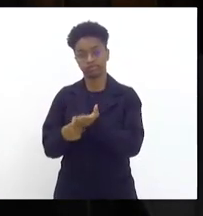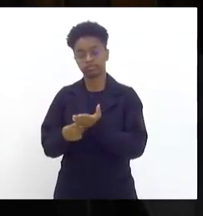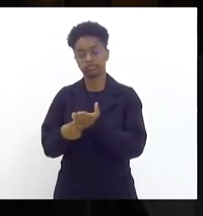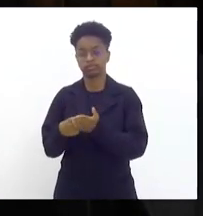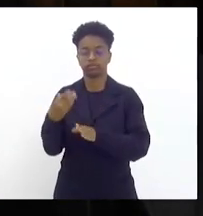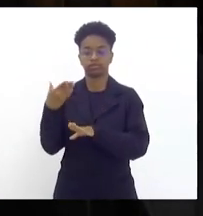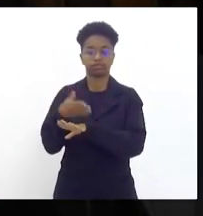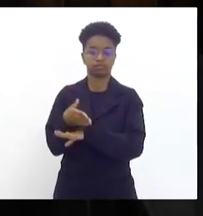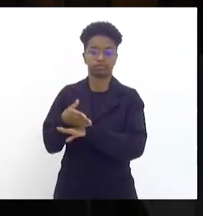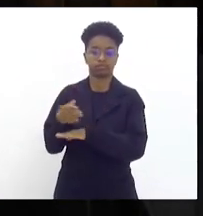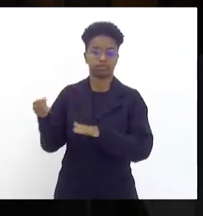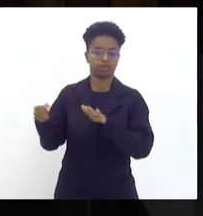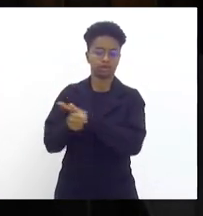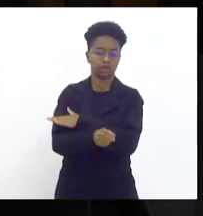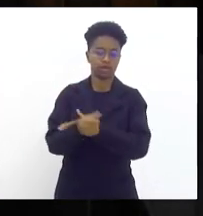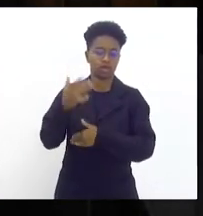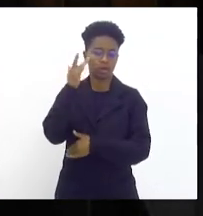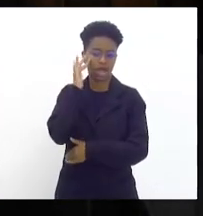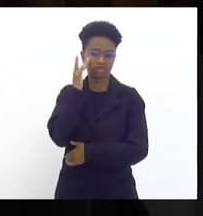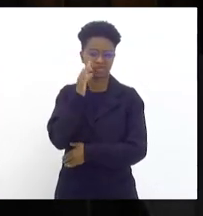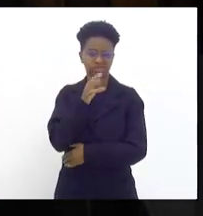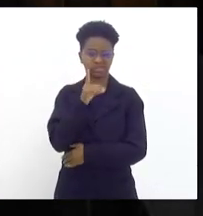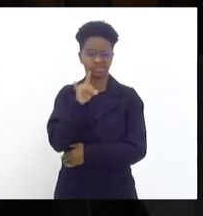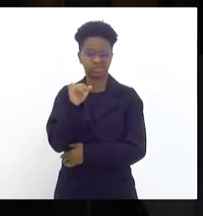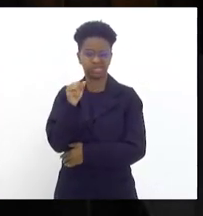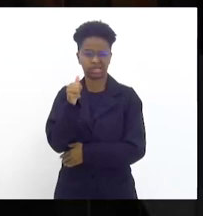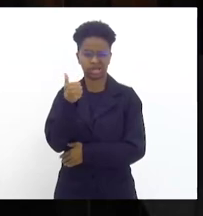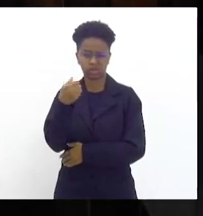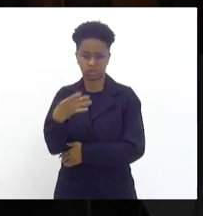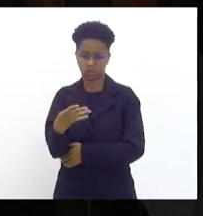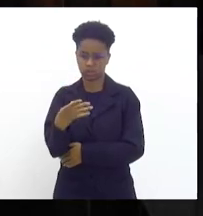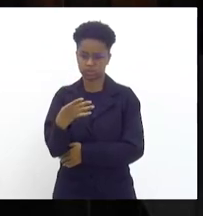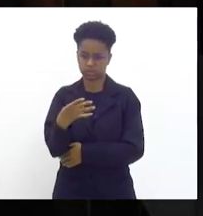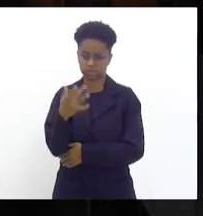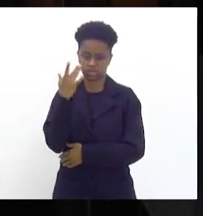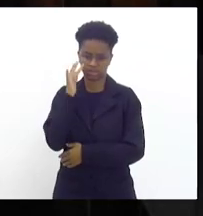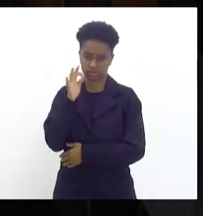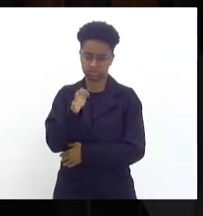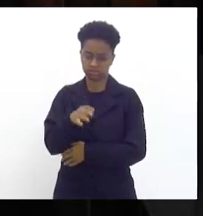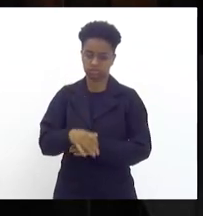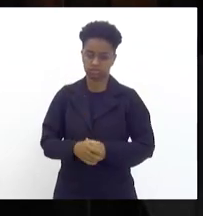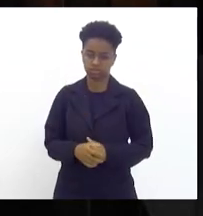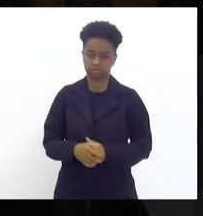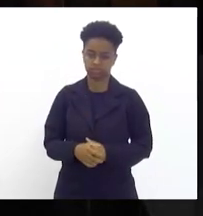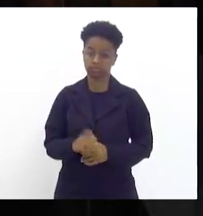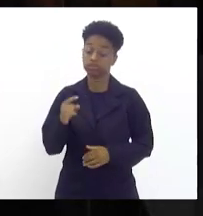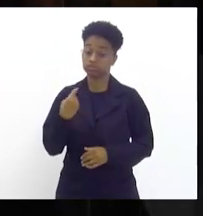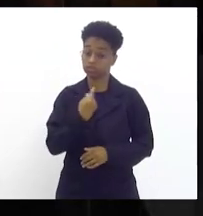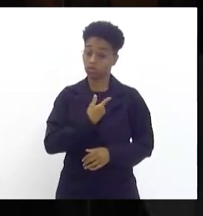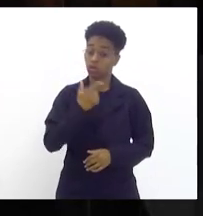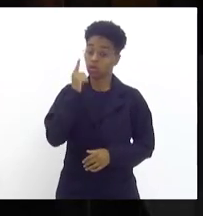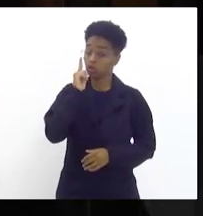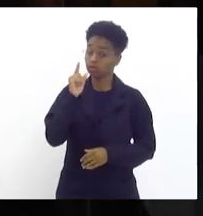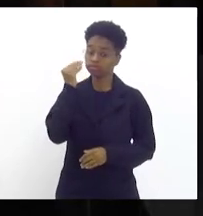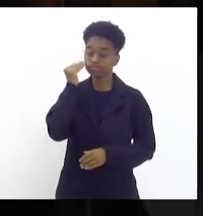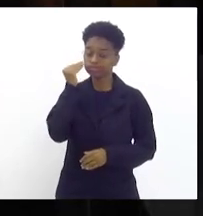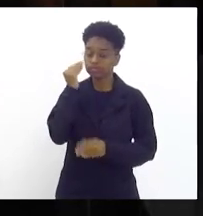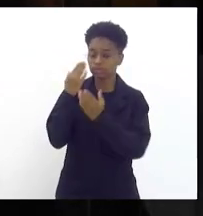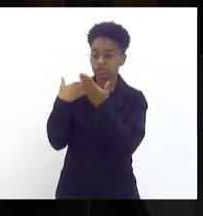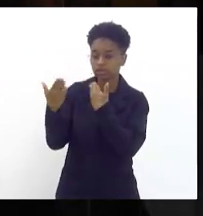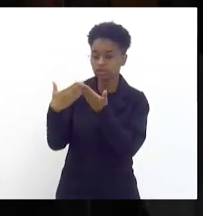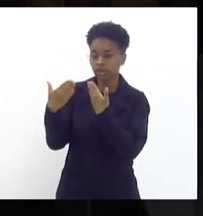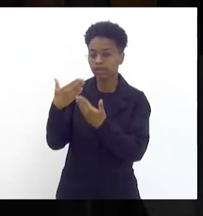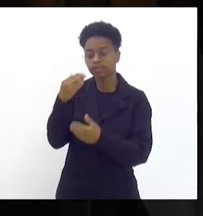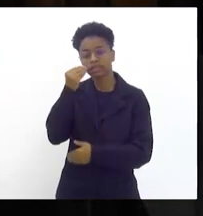comparecer se eu não erro a data aqui parece que no dia 14 para que possamos através do diálogo está buscando